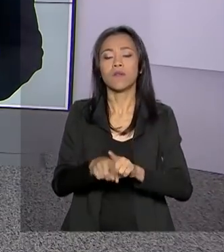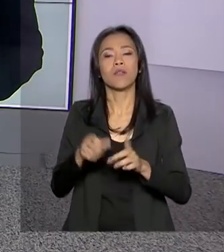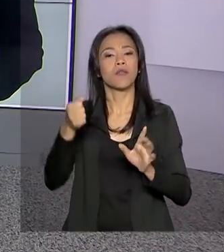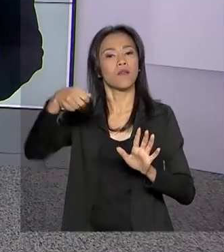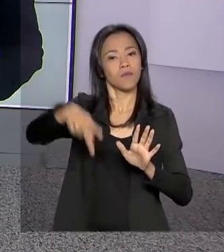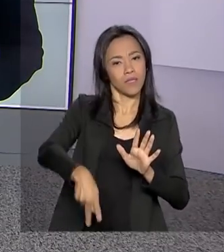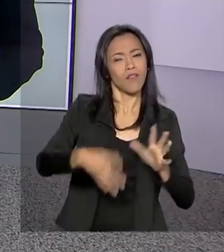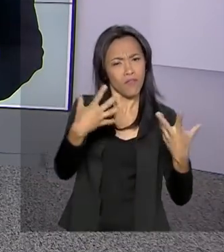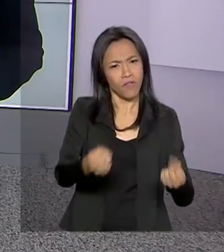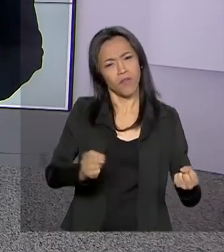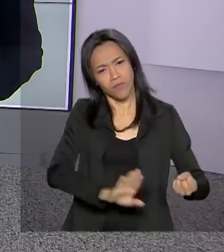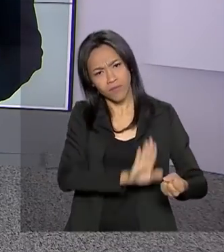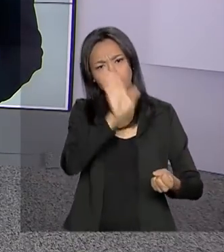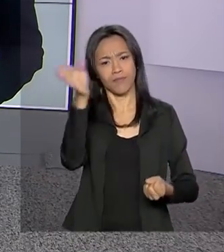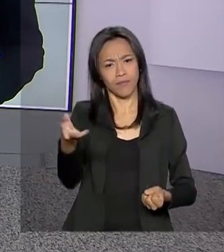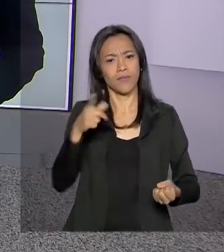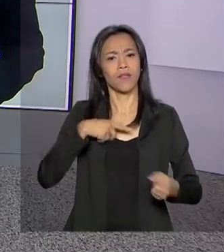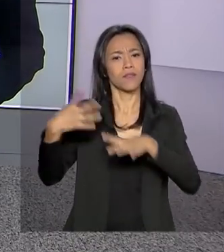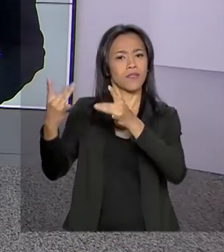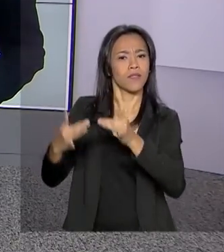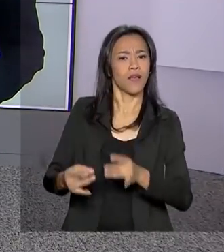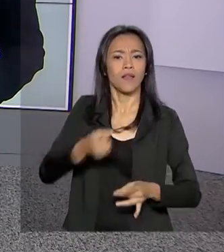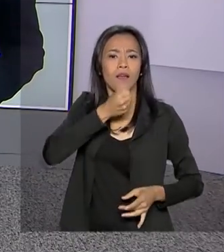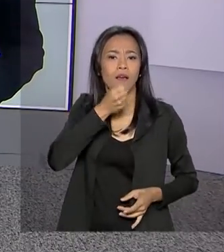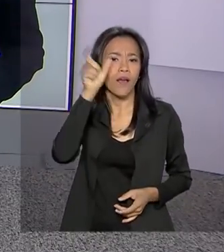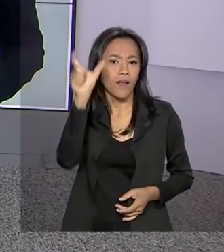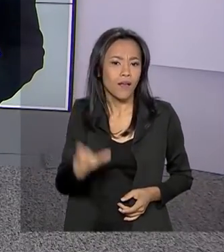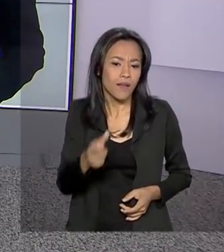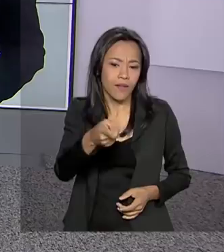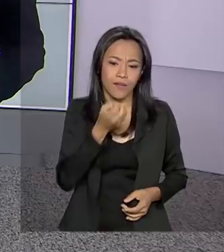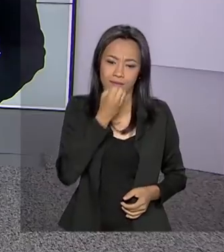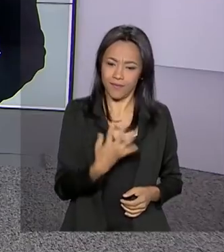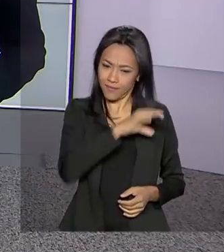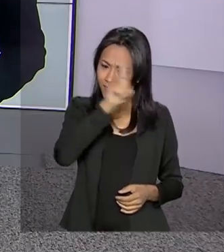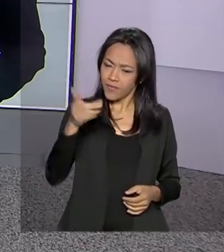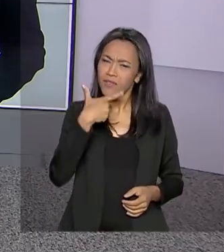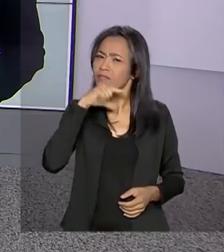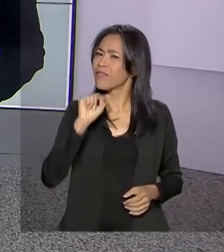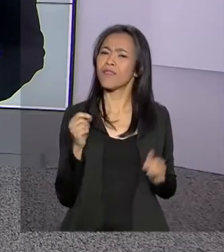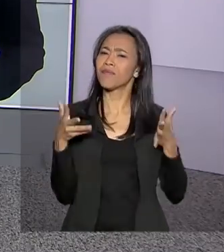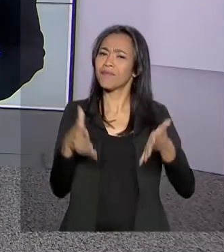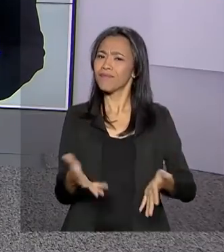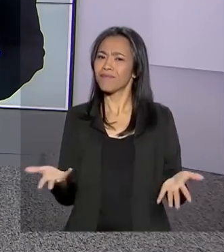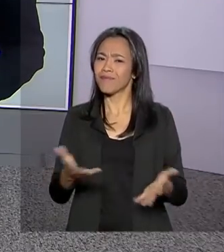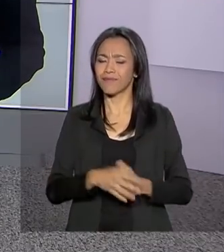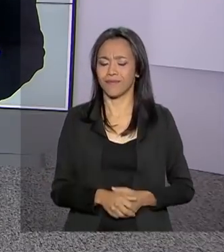Vamos então até lá, porque Ricardo Ferraz tem os detalhes para a gente. Oi, Ricardo, bom dia. Quem é que está participando?